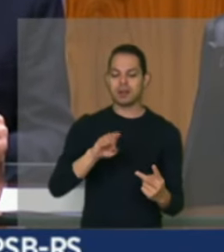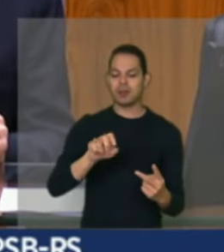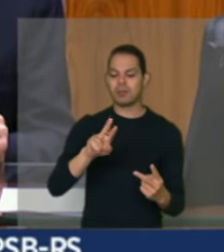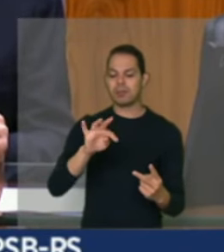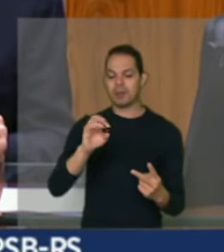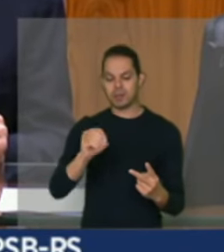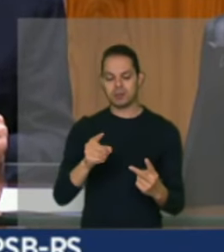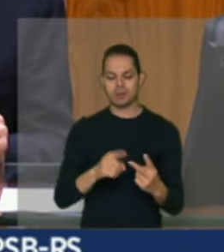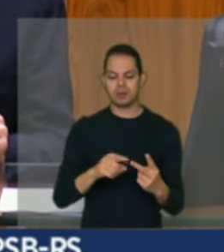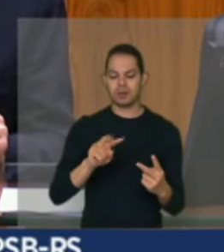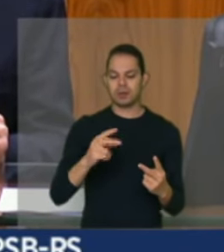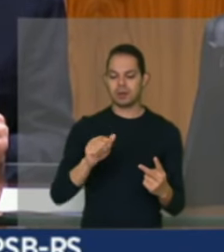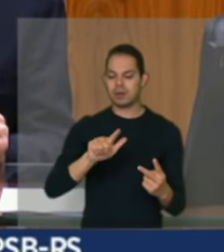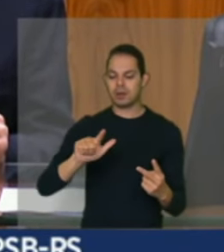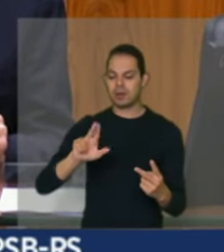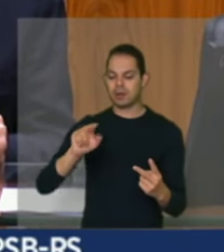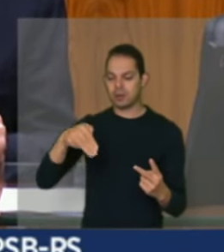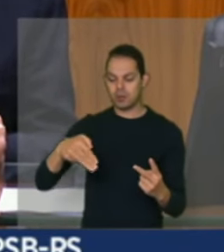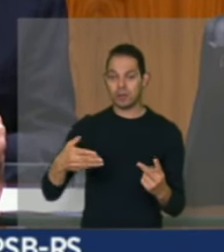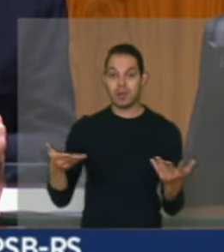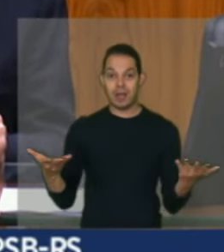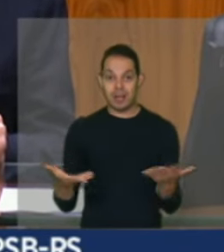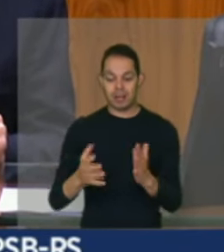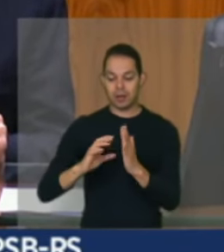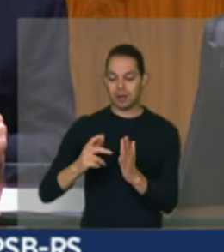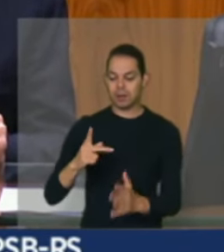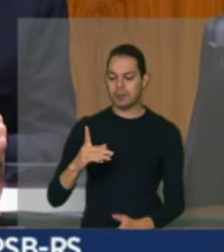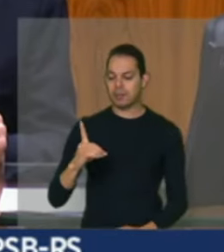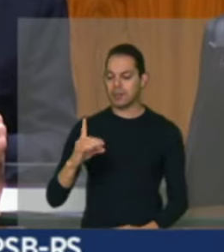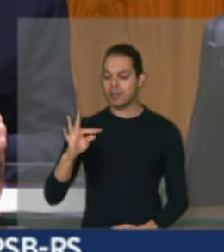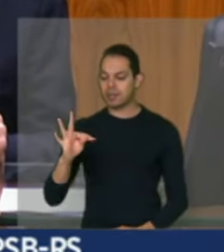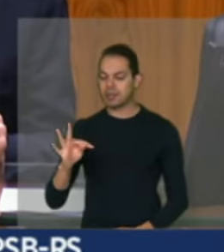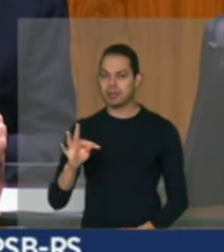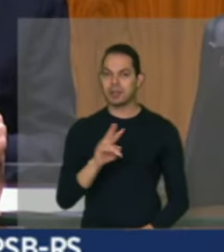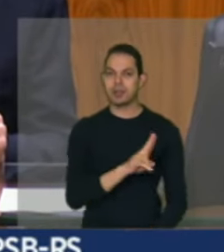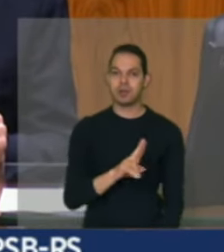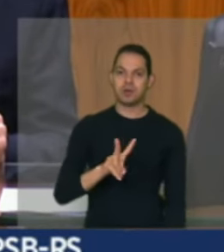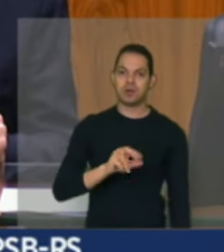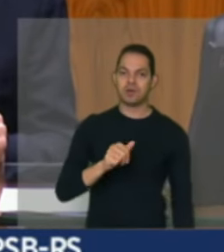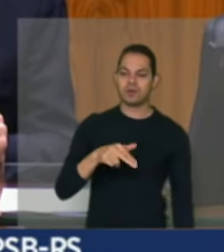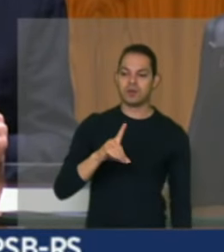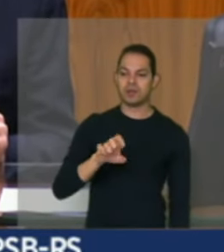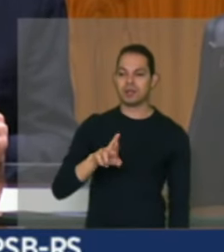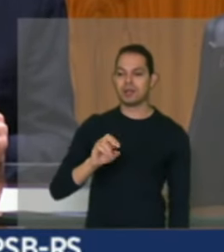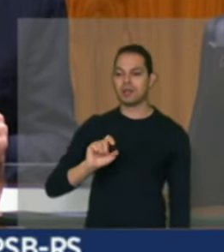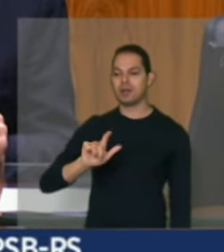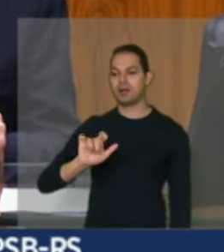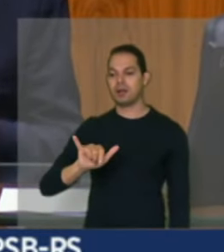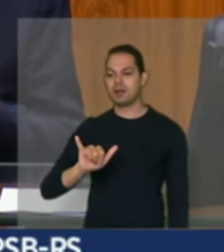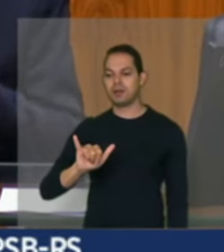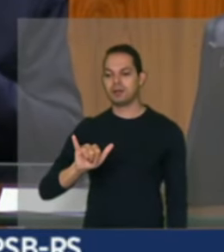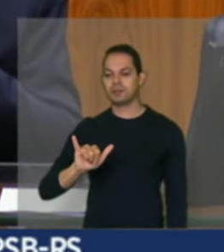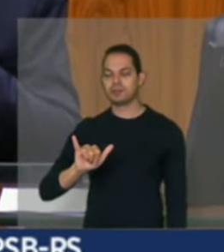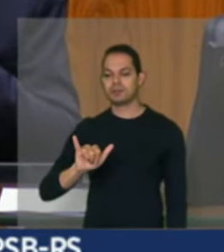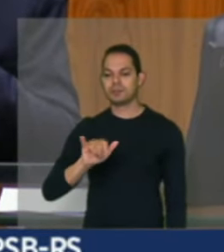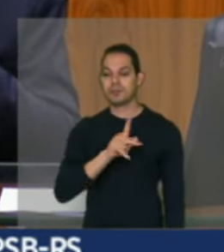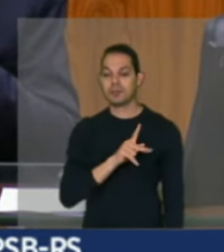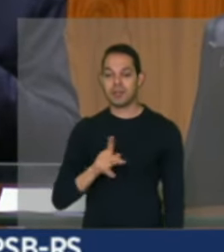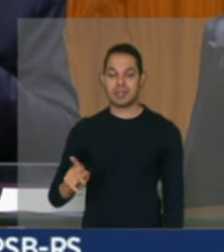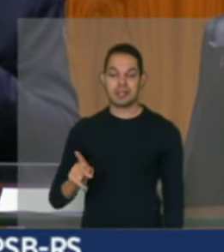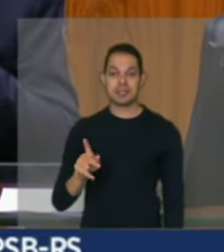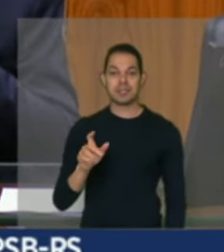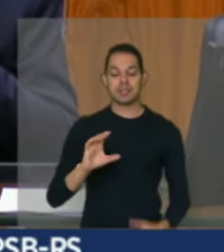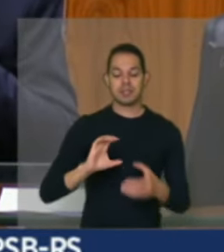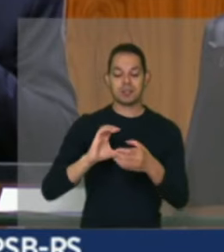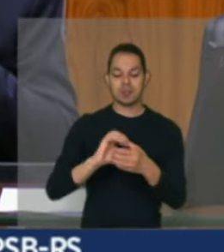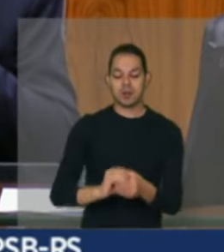e agora a indicação é do PDT, Wanderlei Ziger, presidente da União Nacional das Cooperativas da Agricultura Familiar e